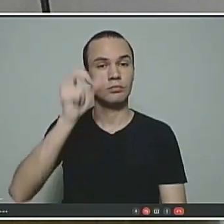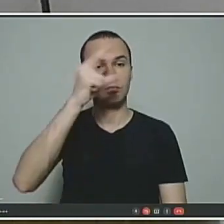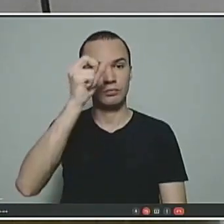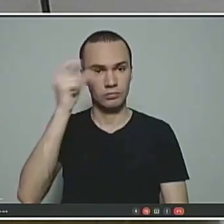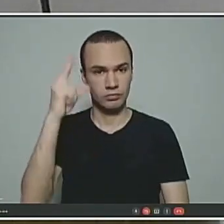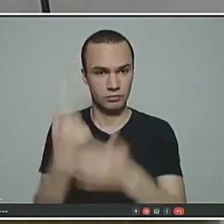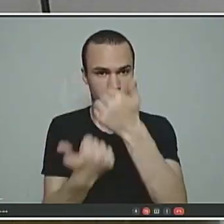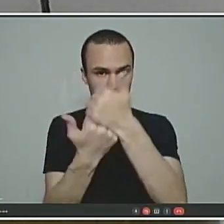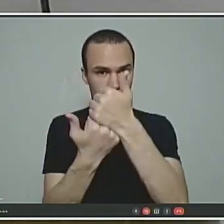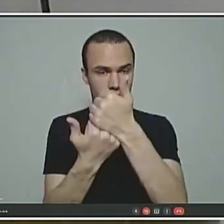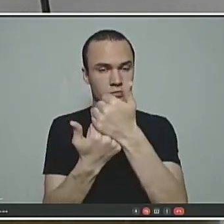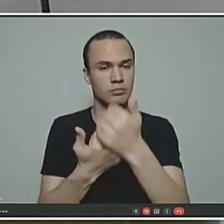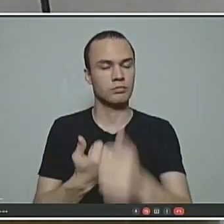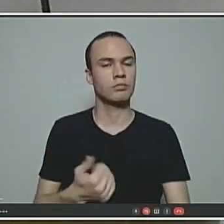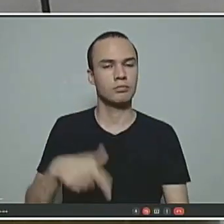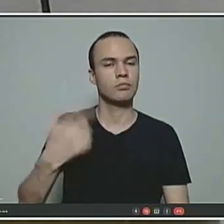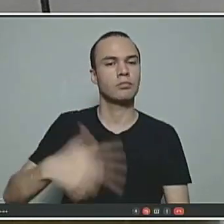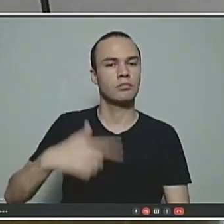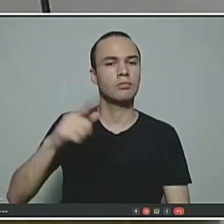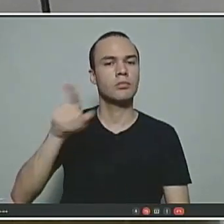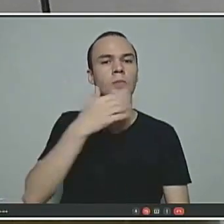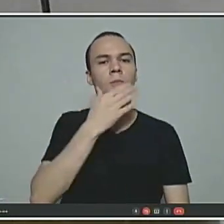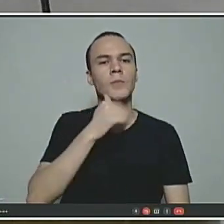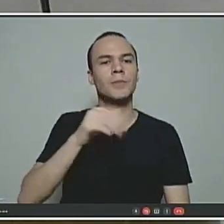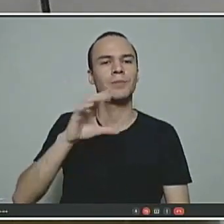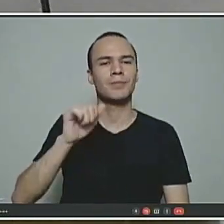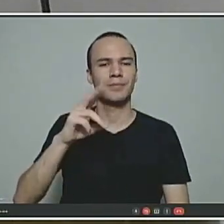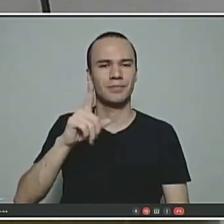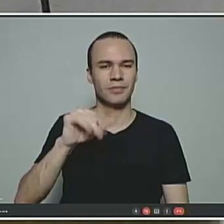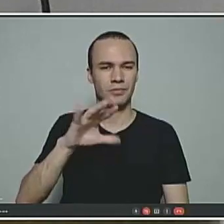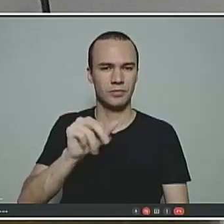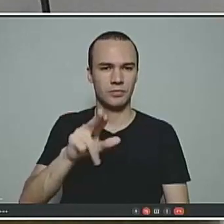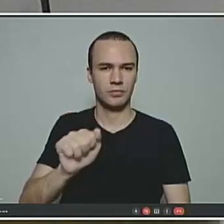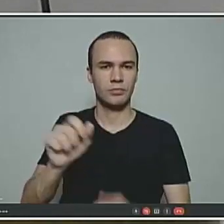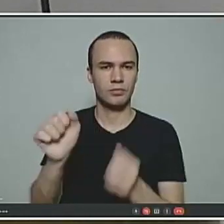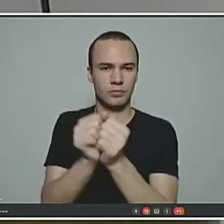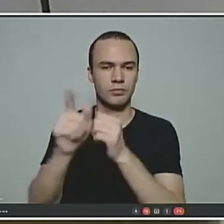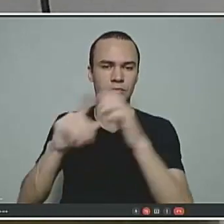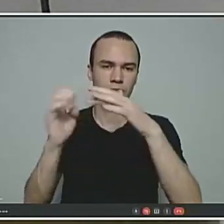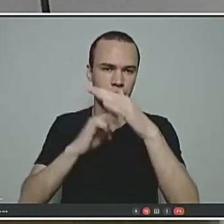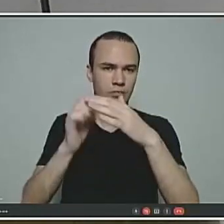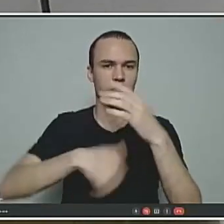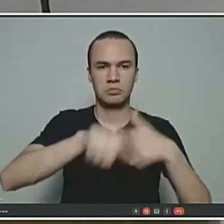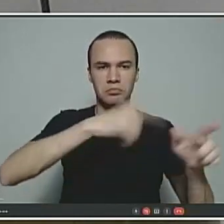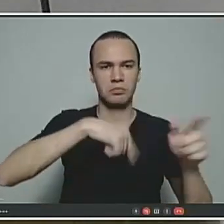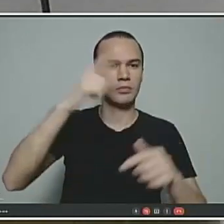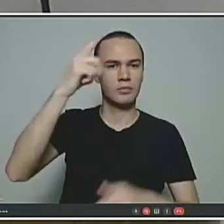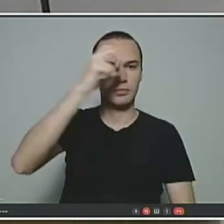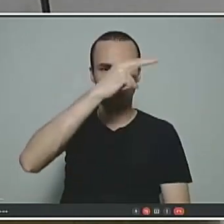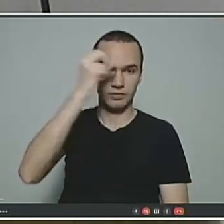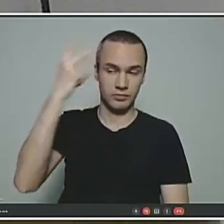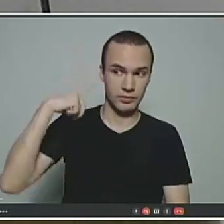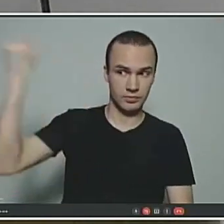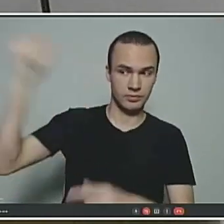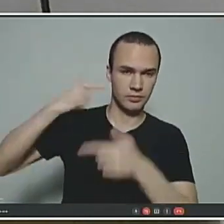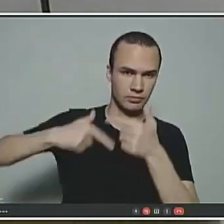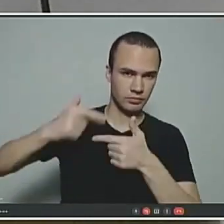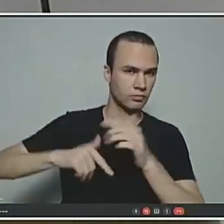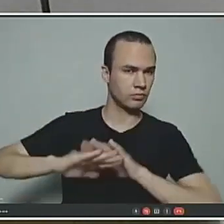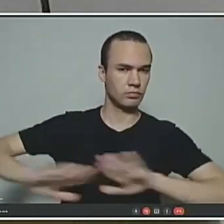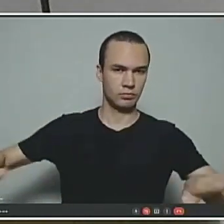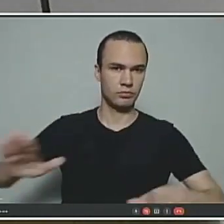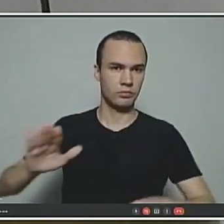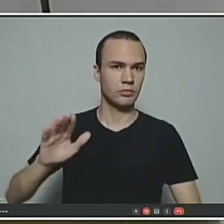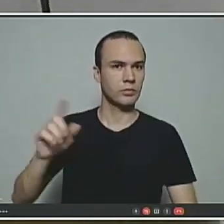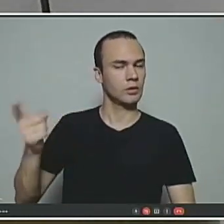Jairo Clivate e Sr. Cachoeira com a empresa e demais comissionados. Não aceitei, fiquei